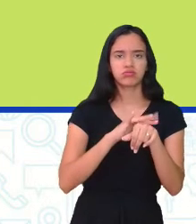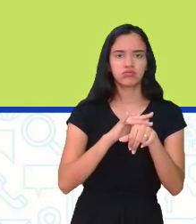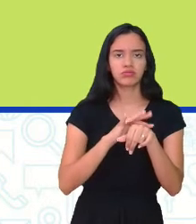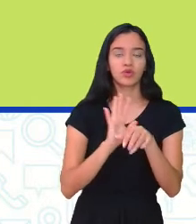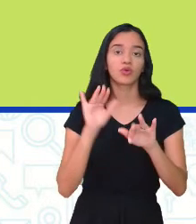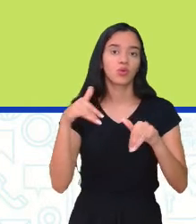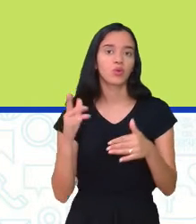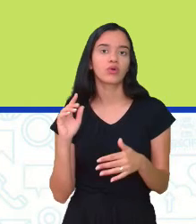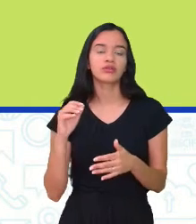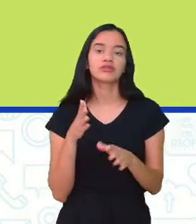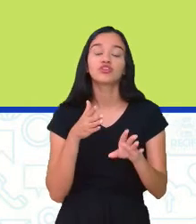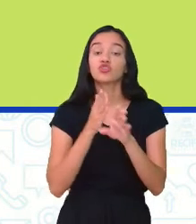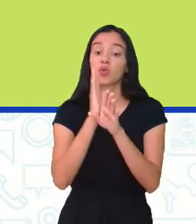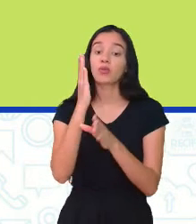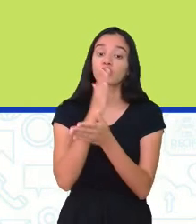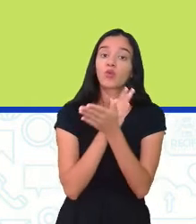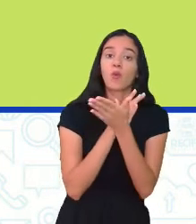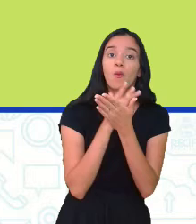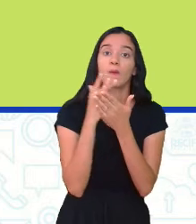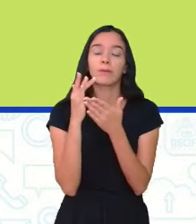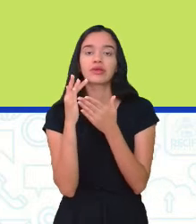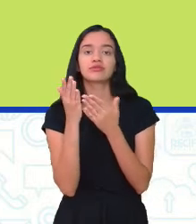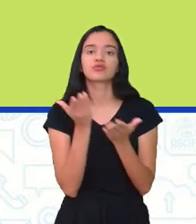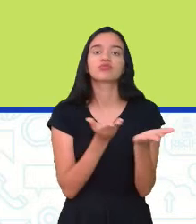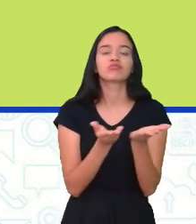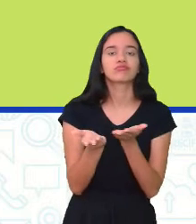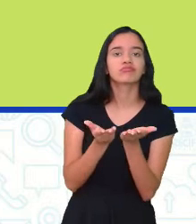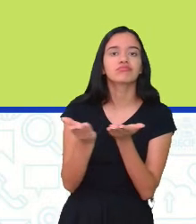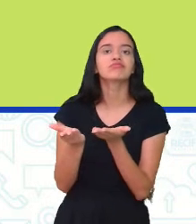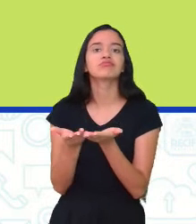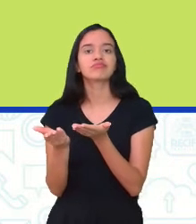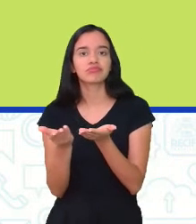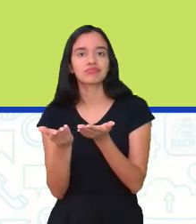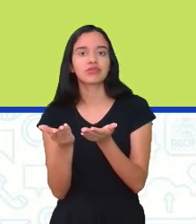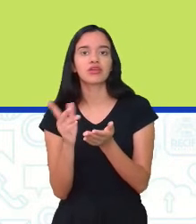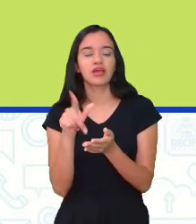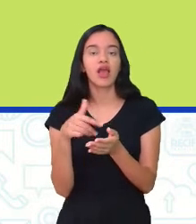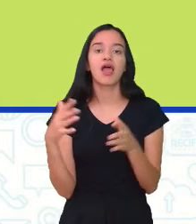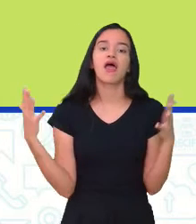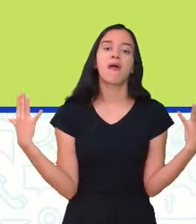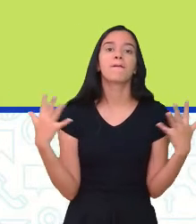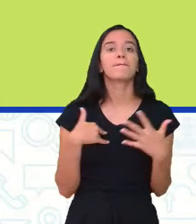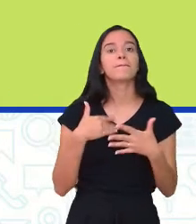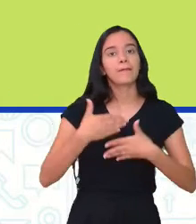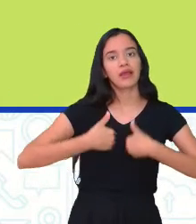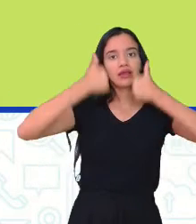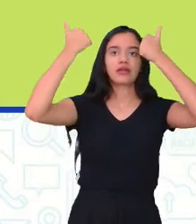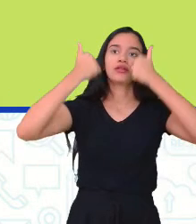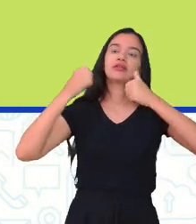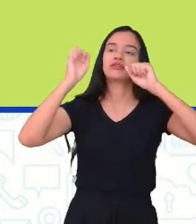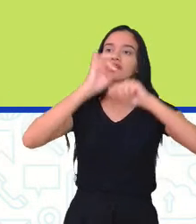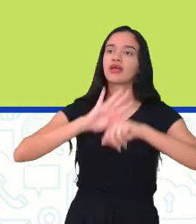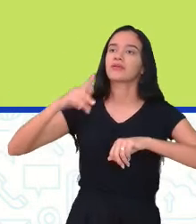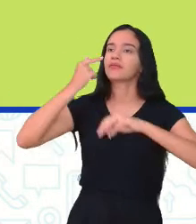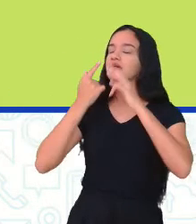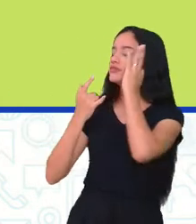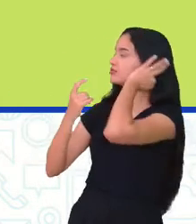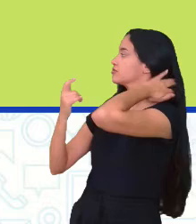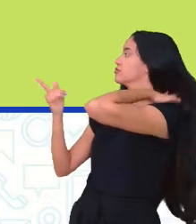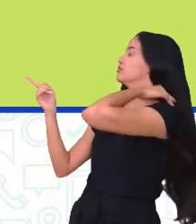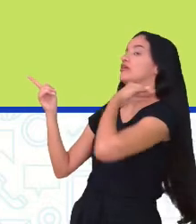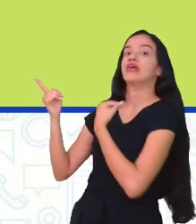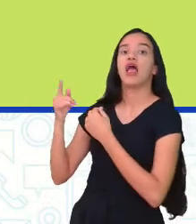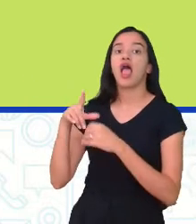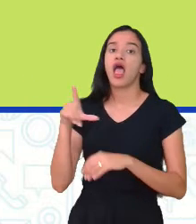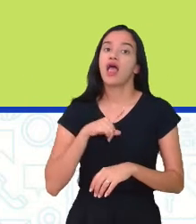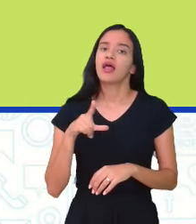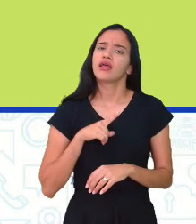quando a gente descobre no início o tratamento ele torna-se mais eficaz na imagem aí tem uma mão aí mostrando